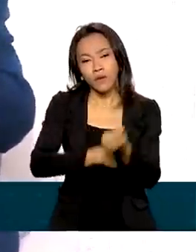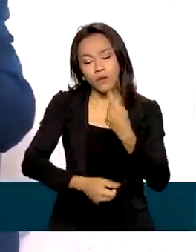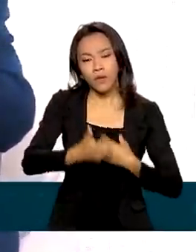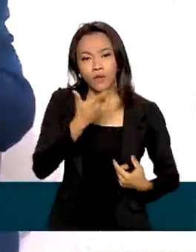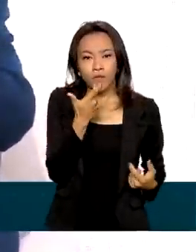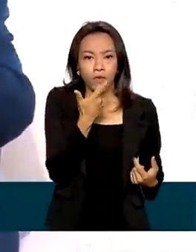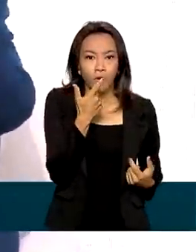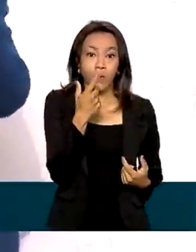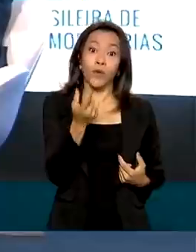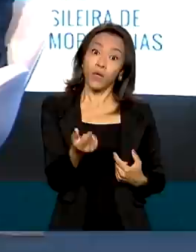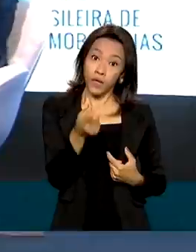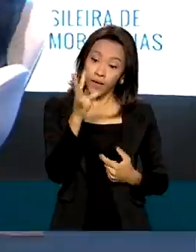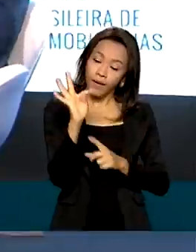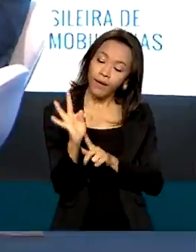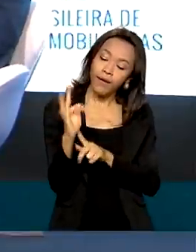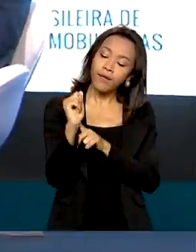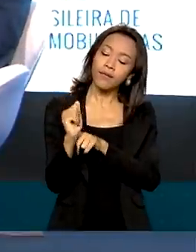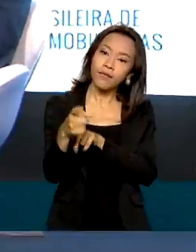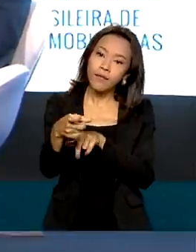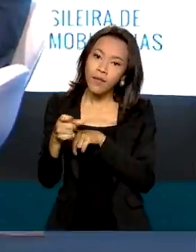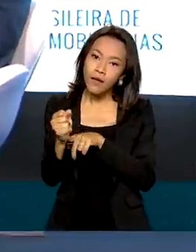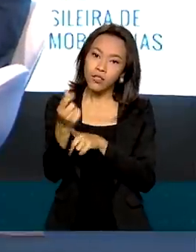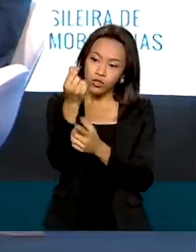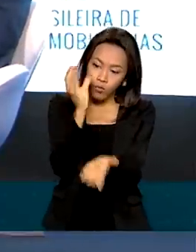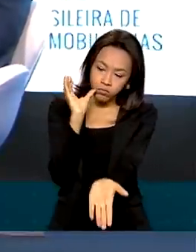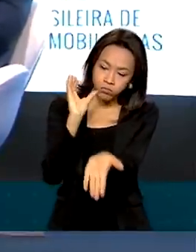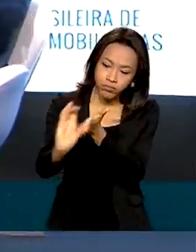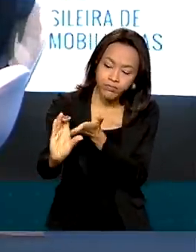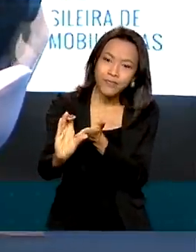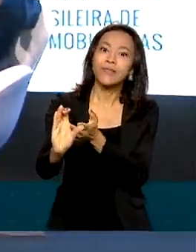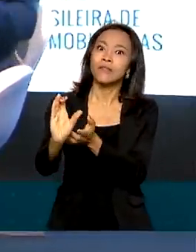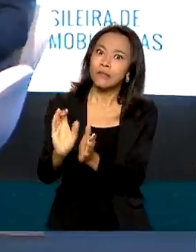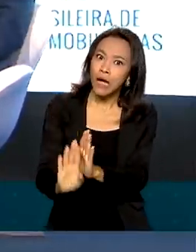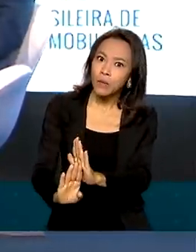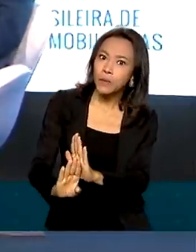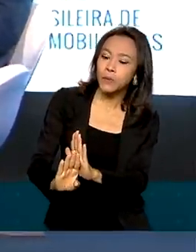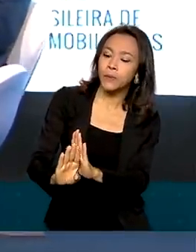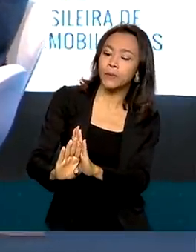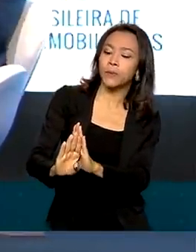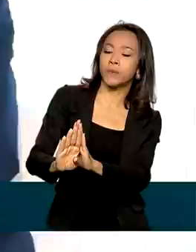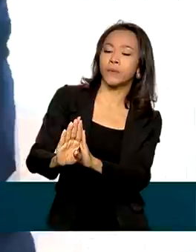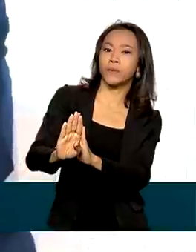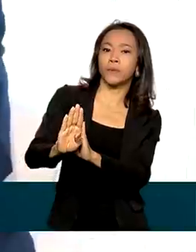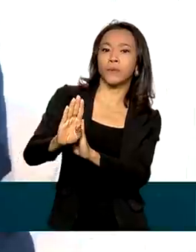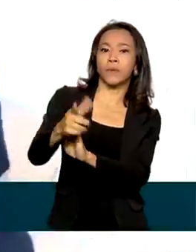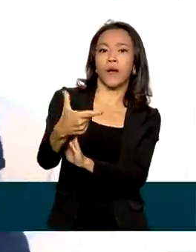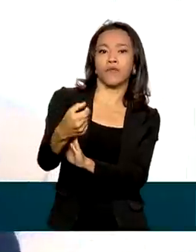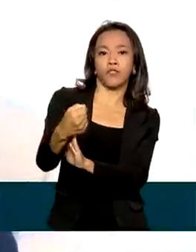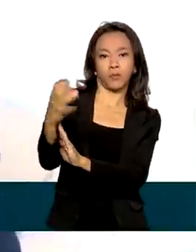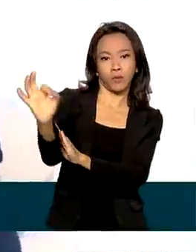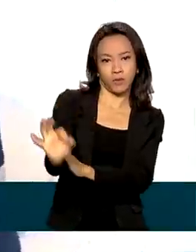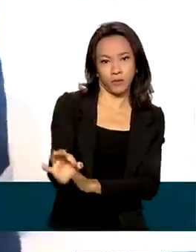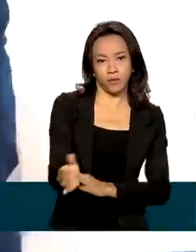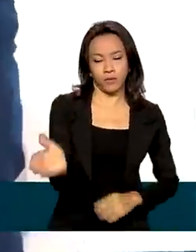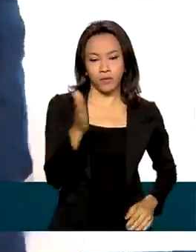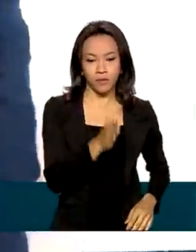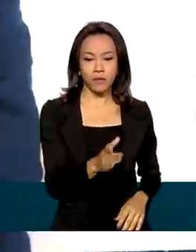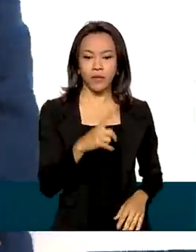que a taxa de investimentos do governo está subindo em direção aos 20%. Nós temos contratos